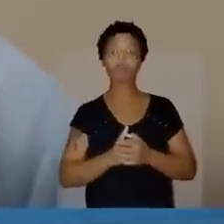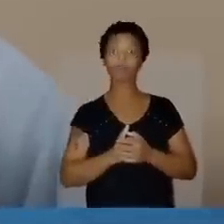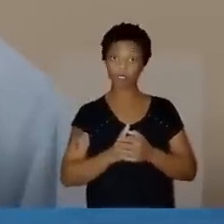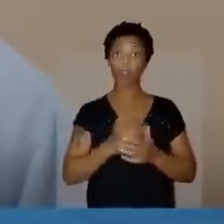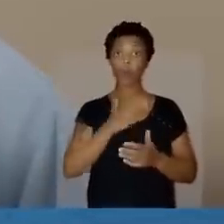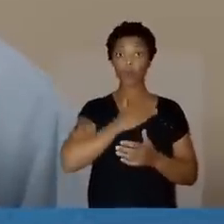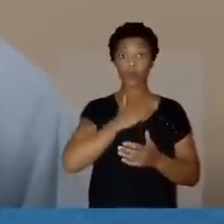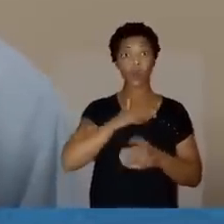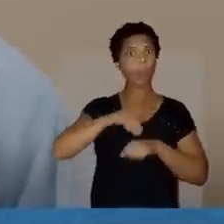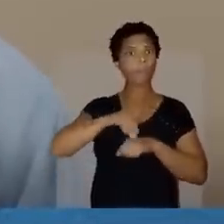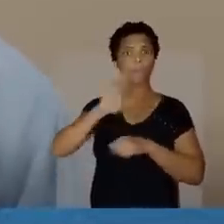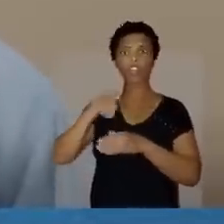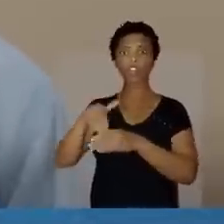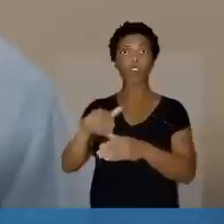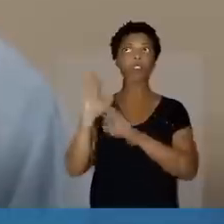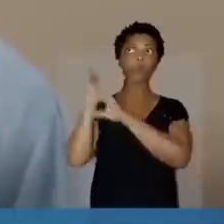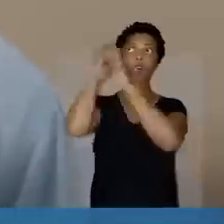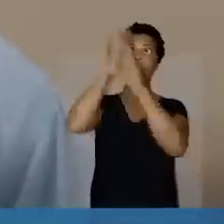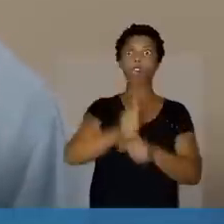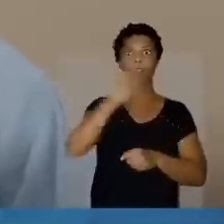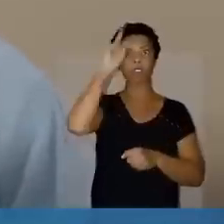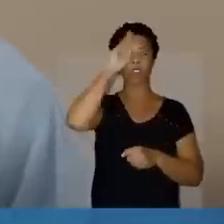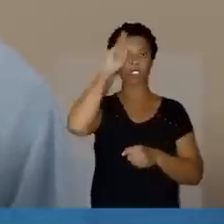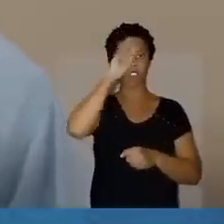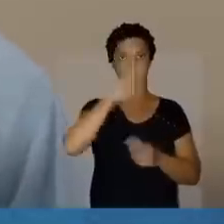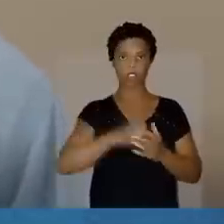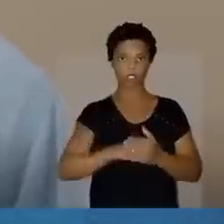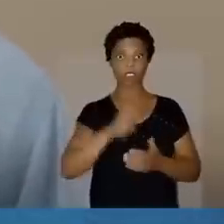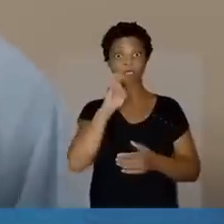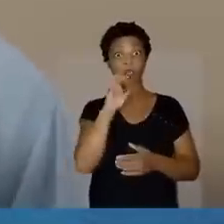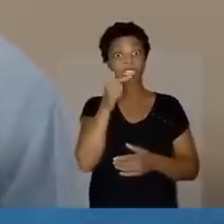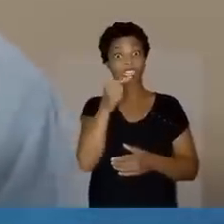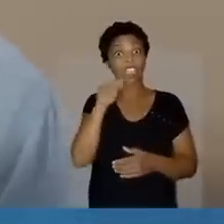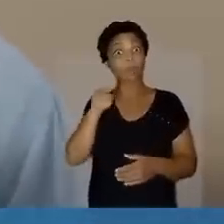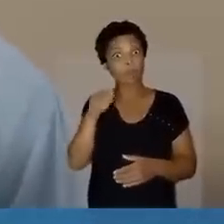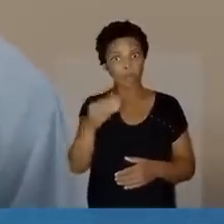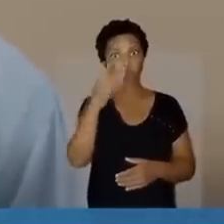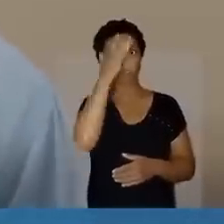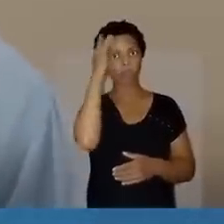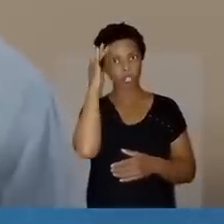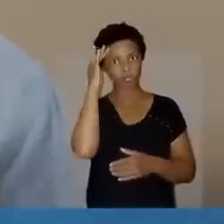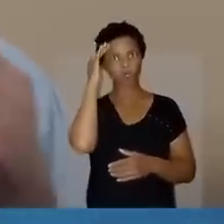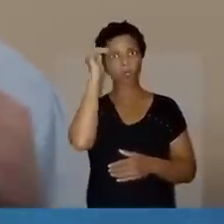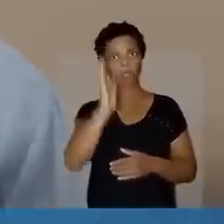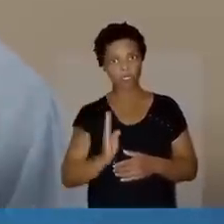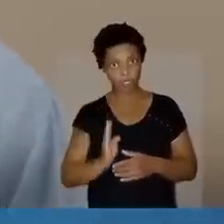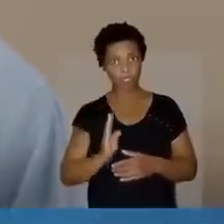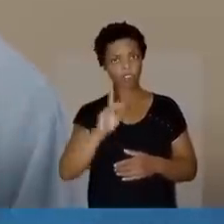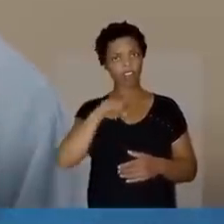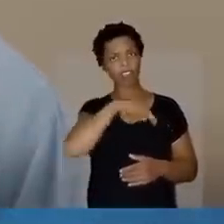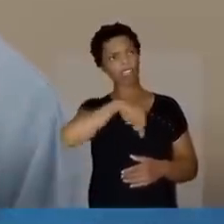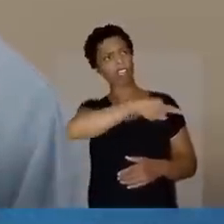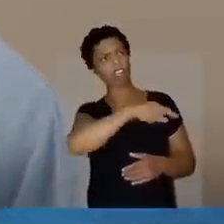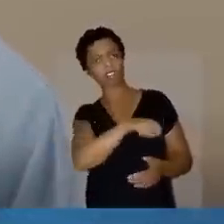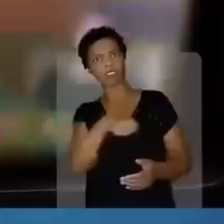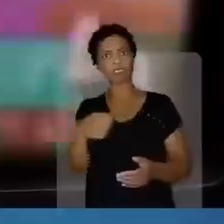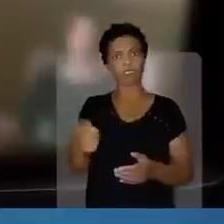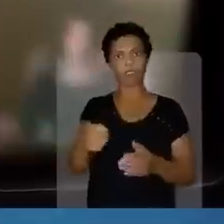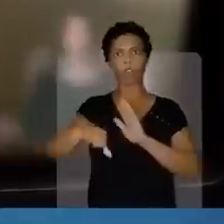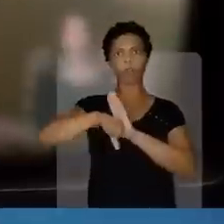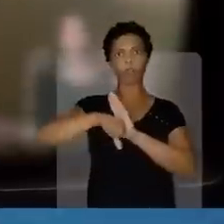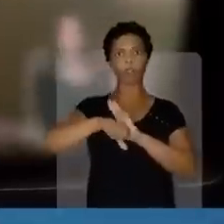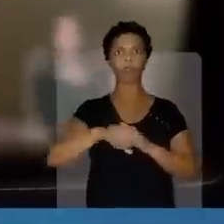Lula foi o candidato mais votado da história. Foram 57 milhões de brasileiros que eles chamam de criminosos.